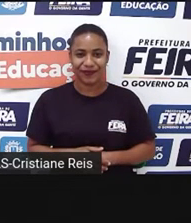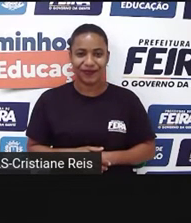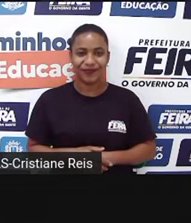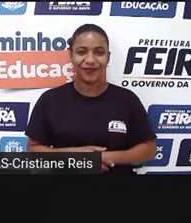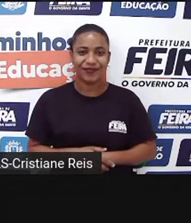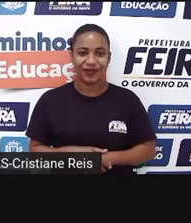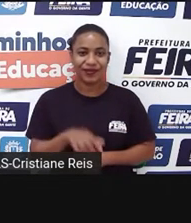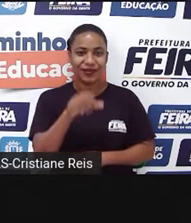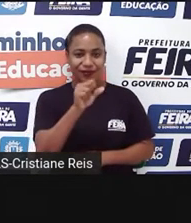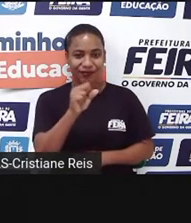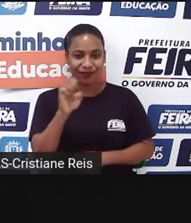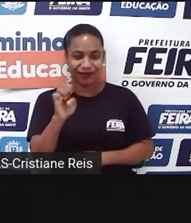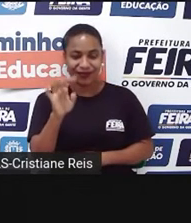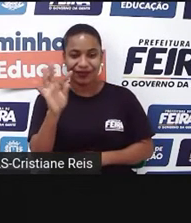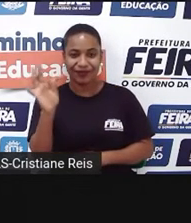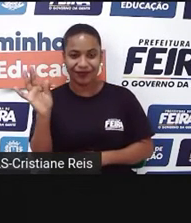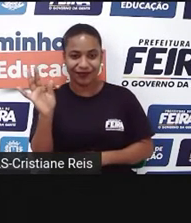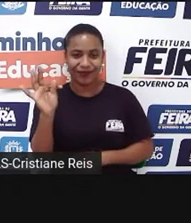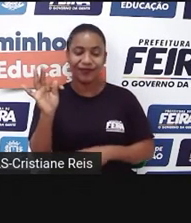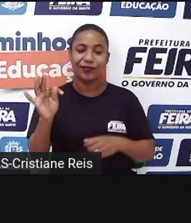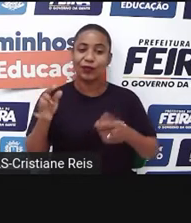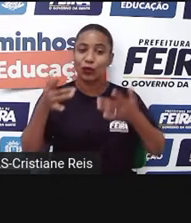Set, cenário.